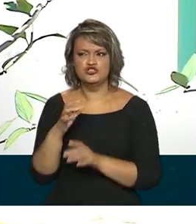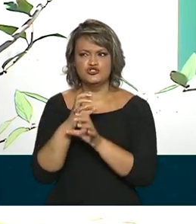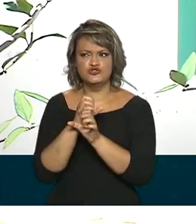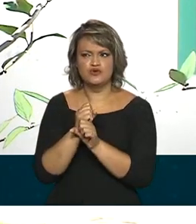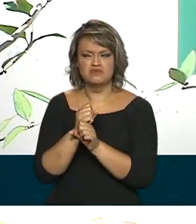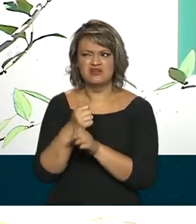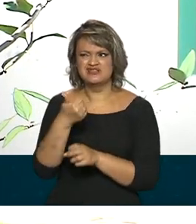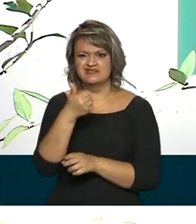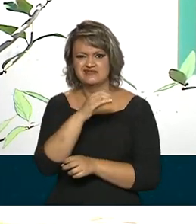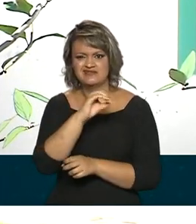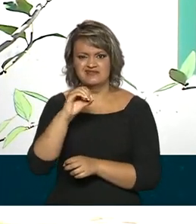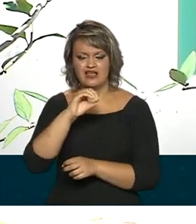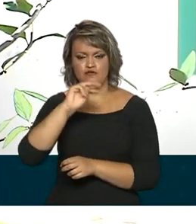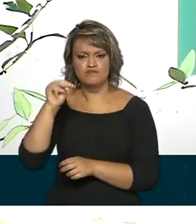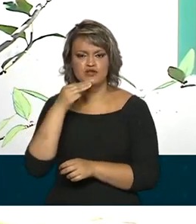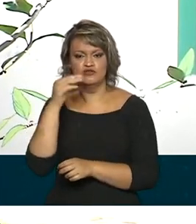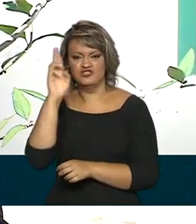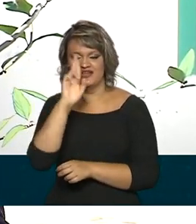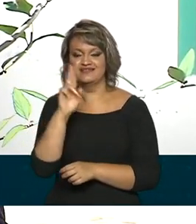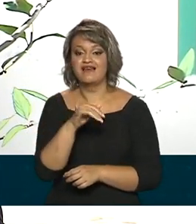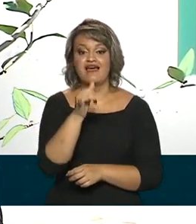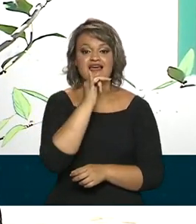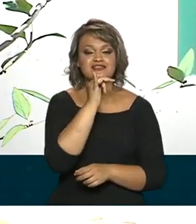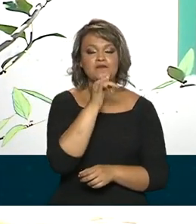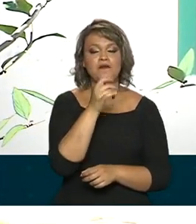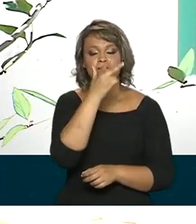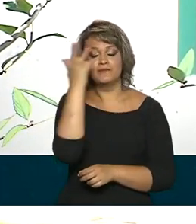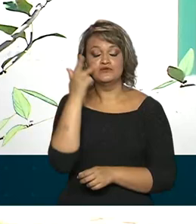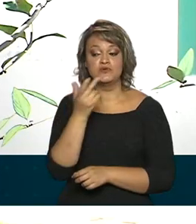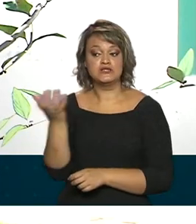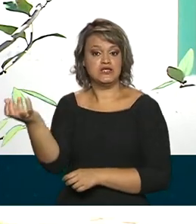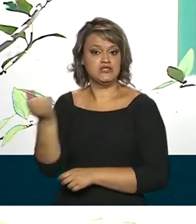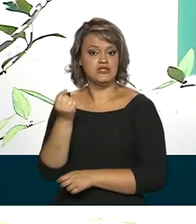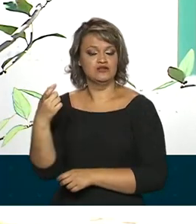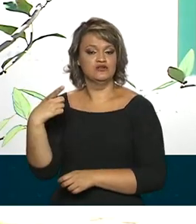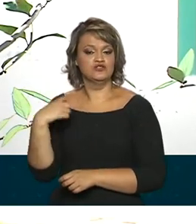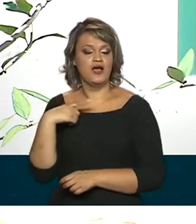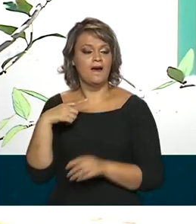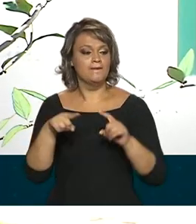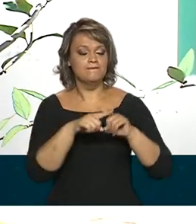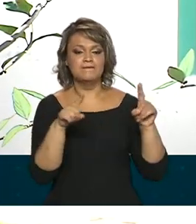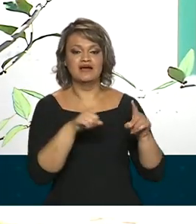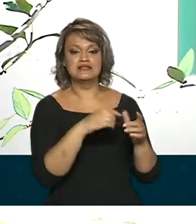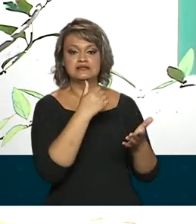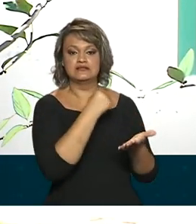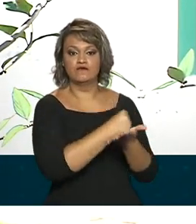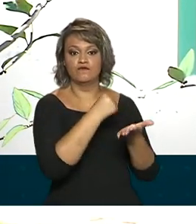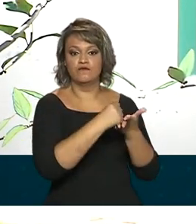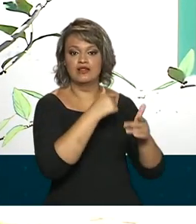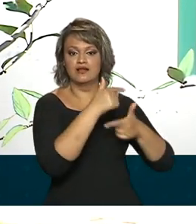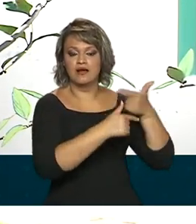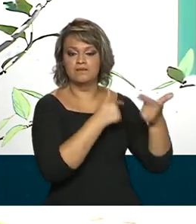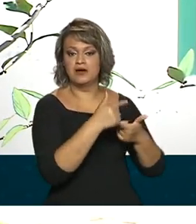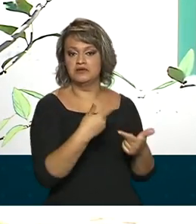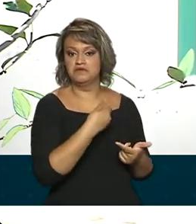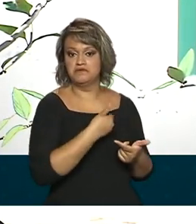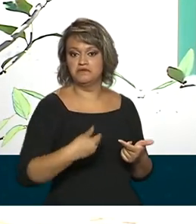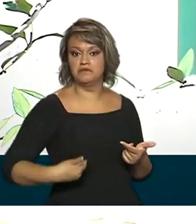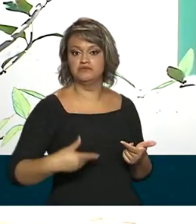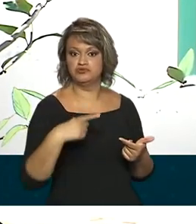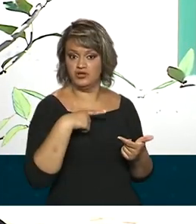milhões. Por exemplo, a casa de beneficiários que recebiam auxílio emergencial, mas tinham vínculo formal de emprego em órgãos públicos,